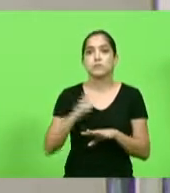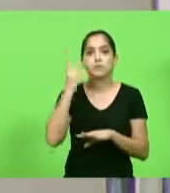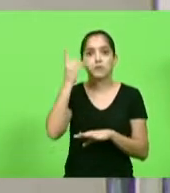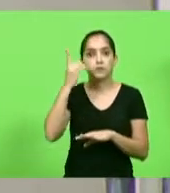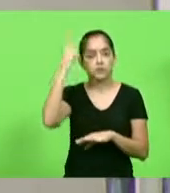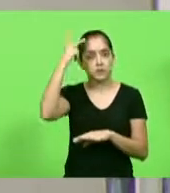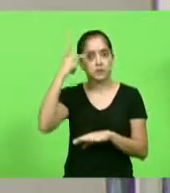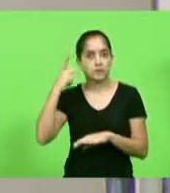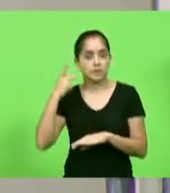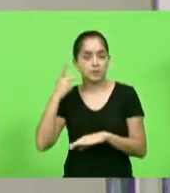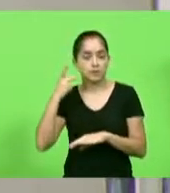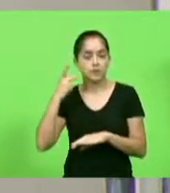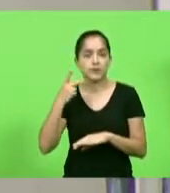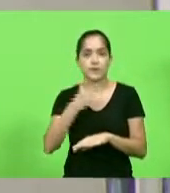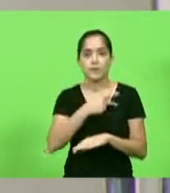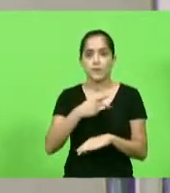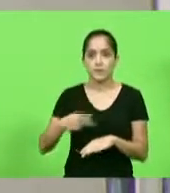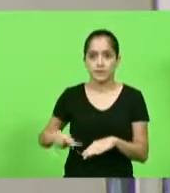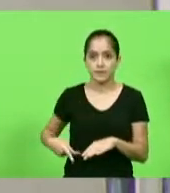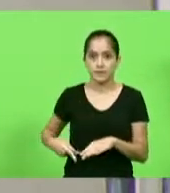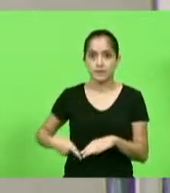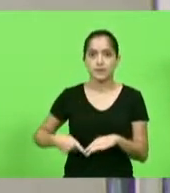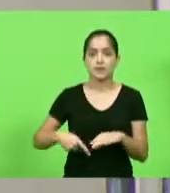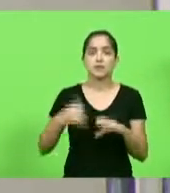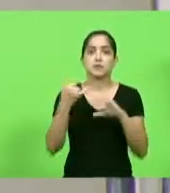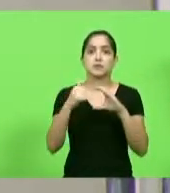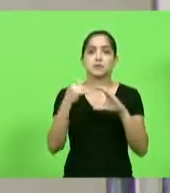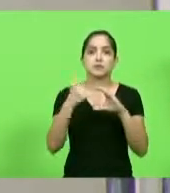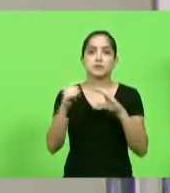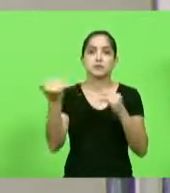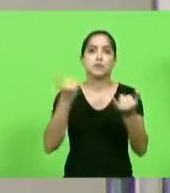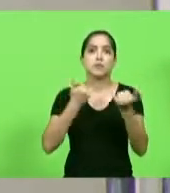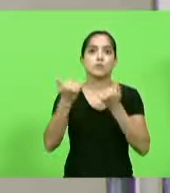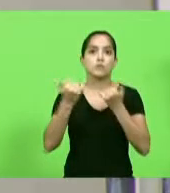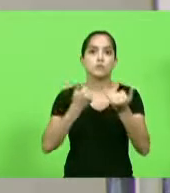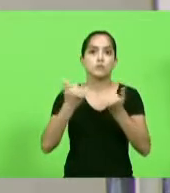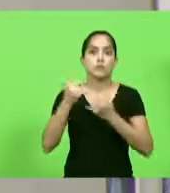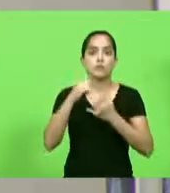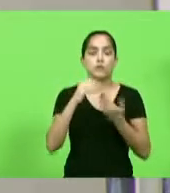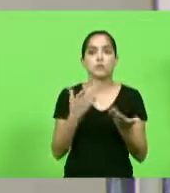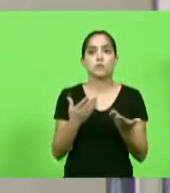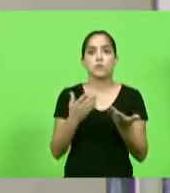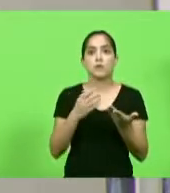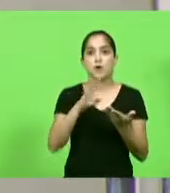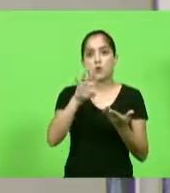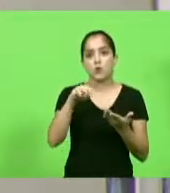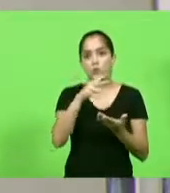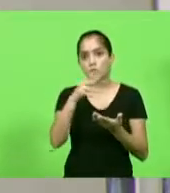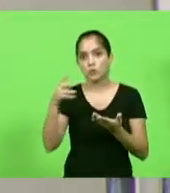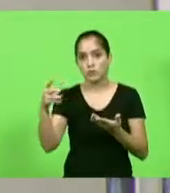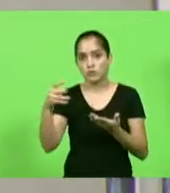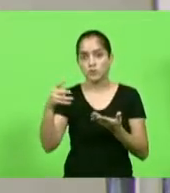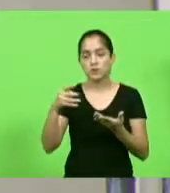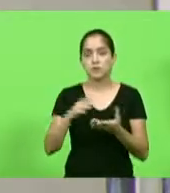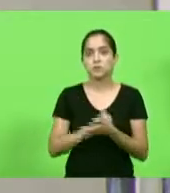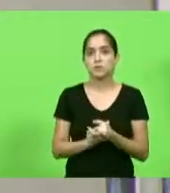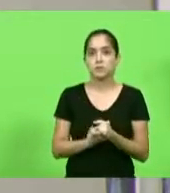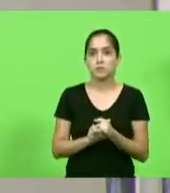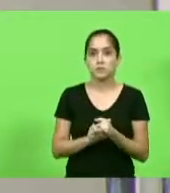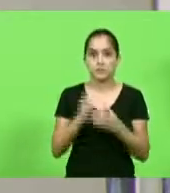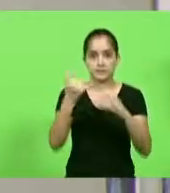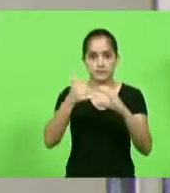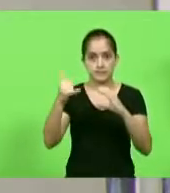Paulinha, solicitando ao presidente da Celesc informações acerca do cronograma de ações que serão realizadas pelo programa